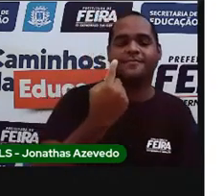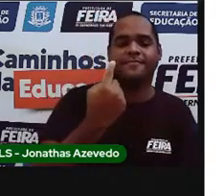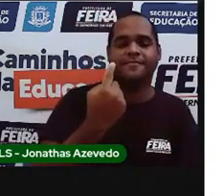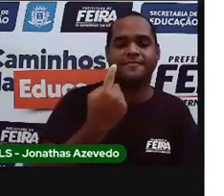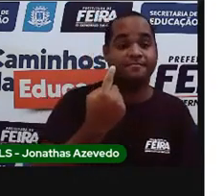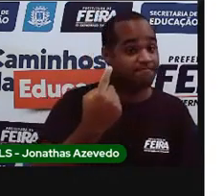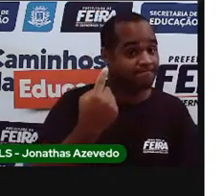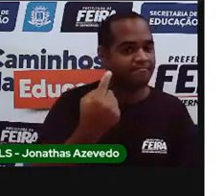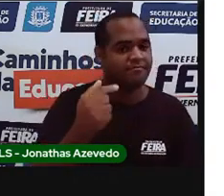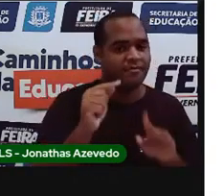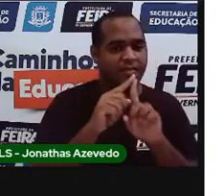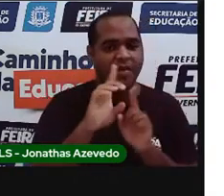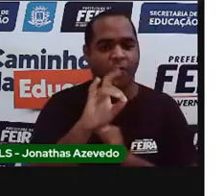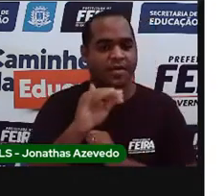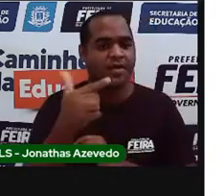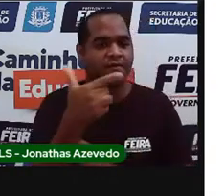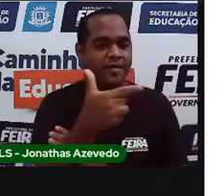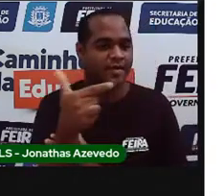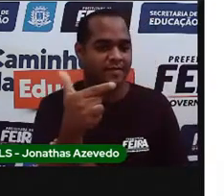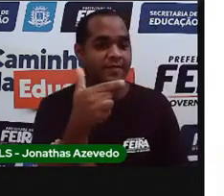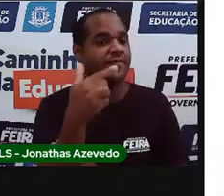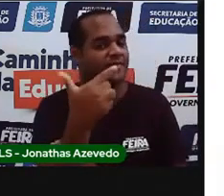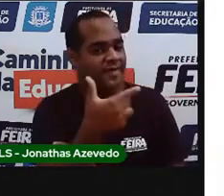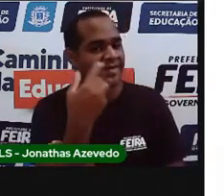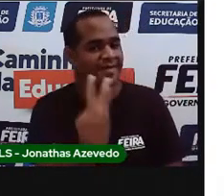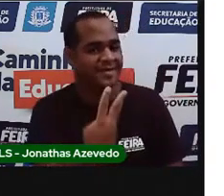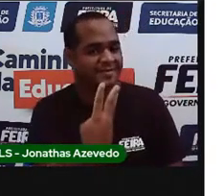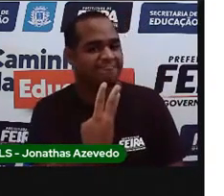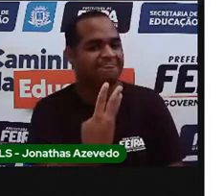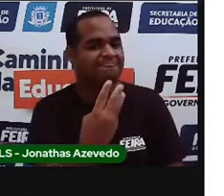já estamos no dia 23. 23.